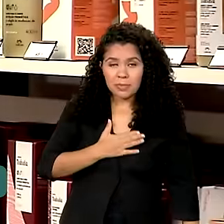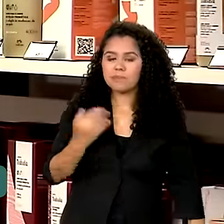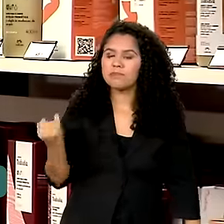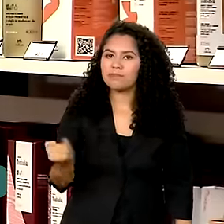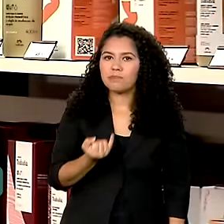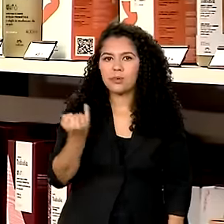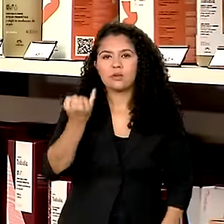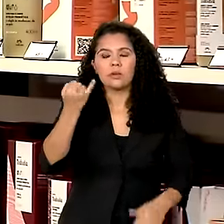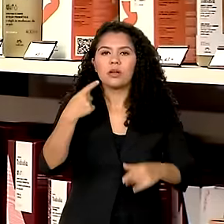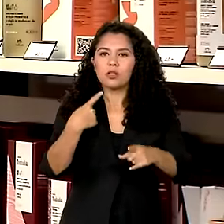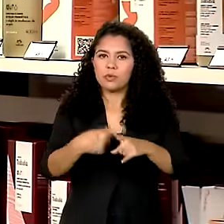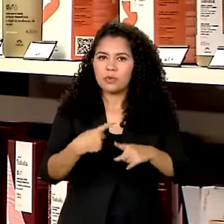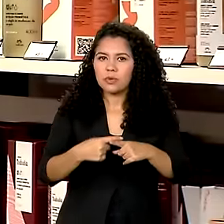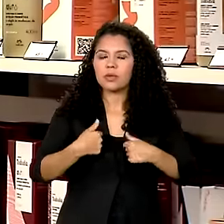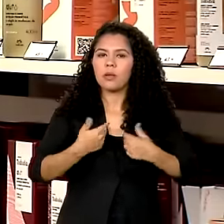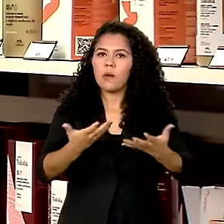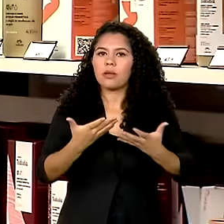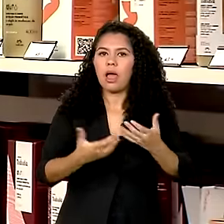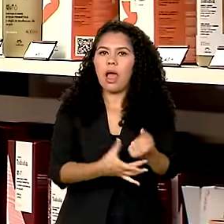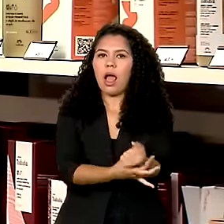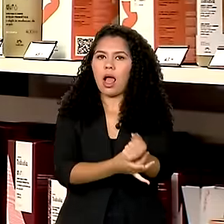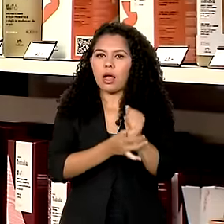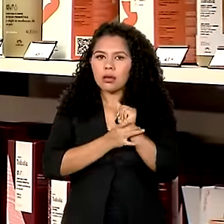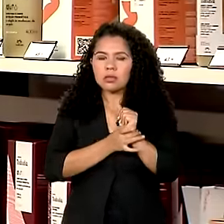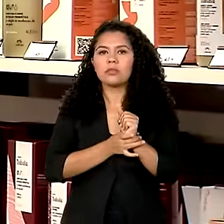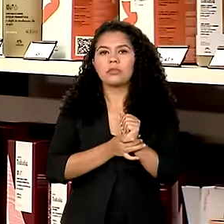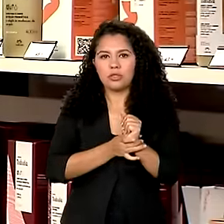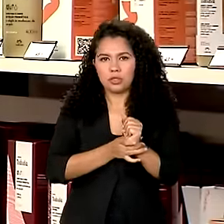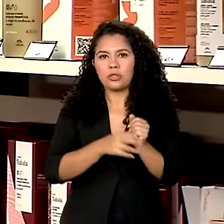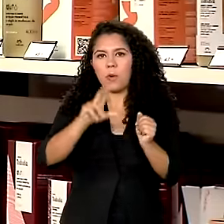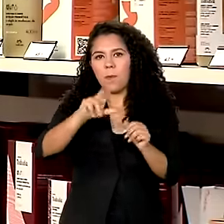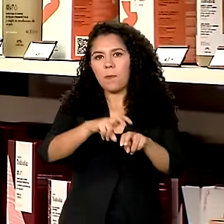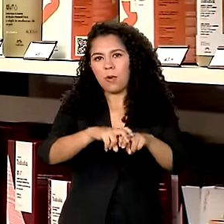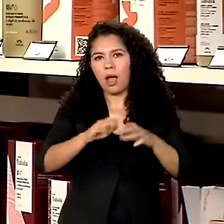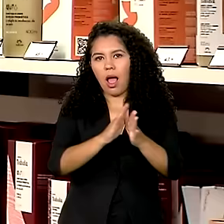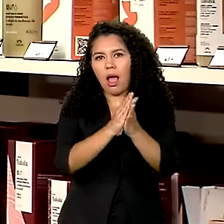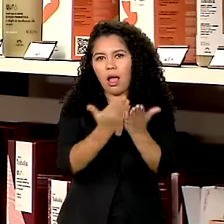prezo muito pelas garantias que a carteira assinada me garante, né,